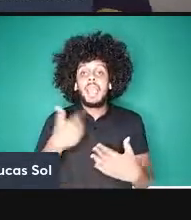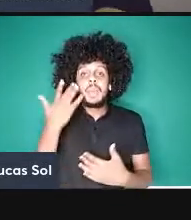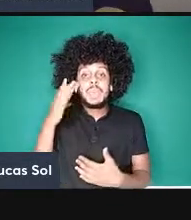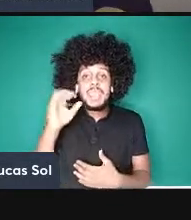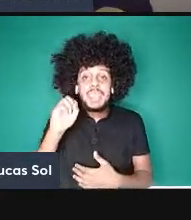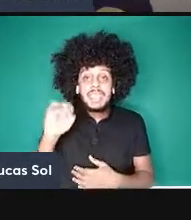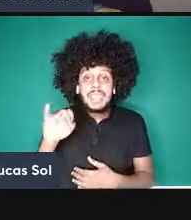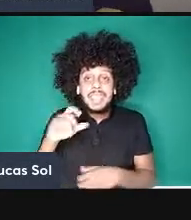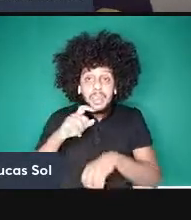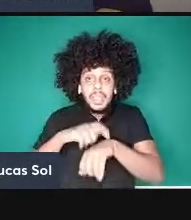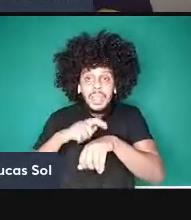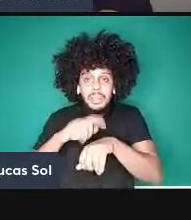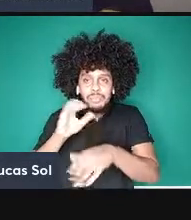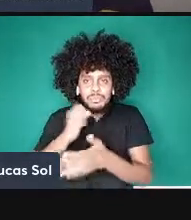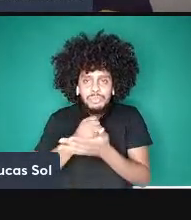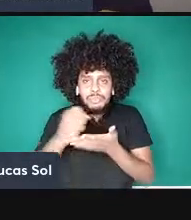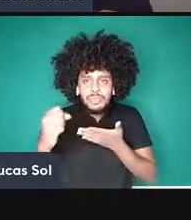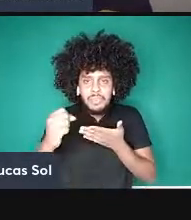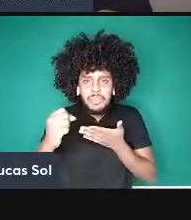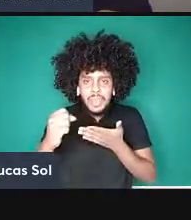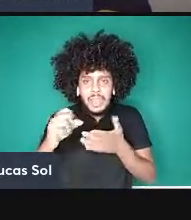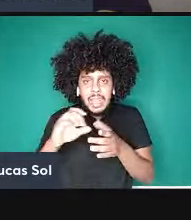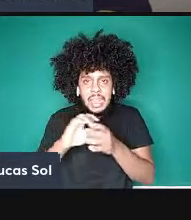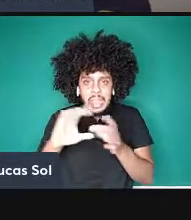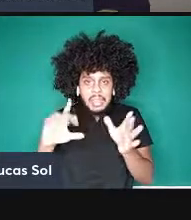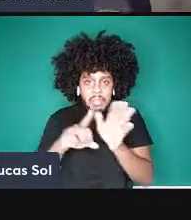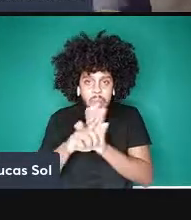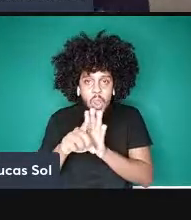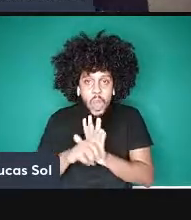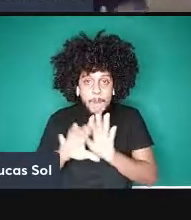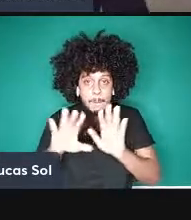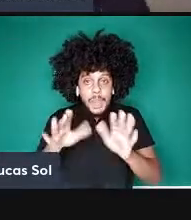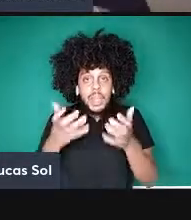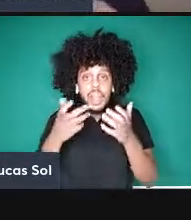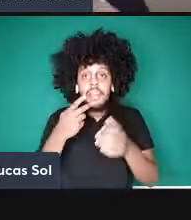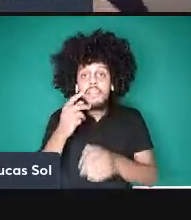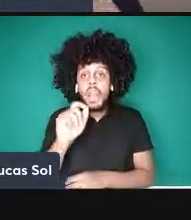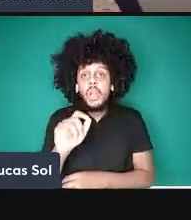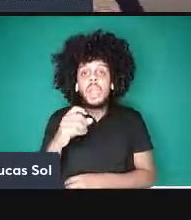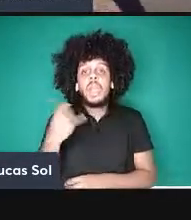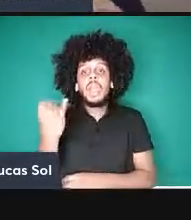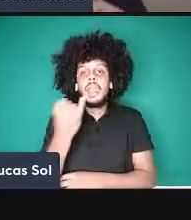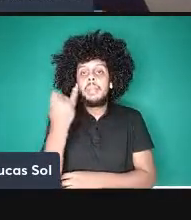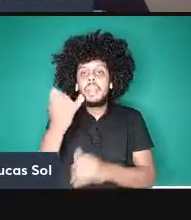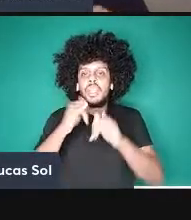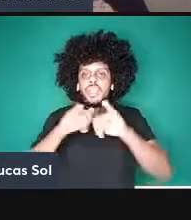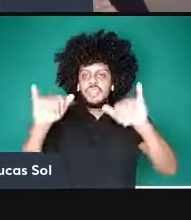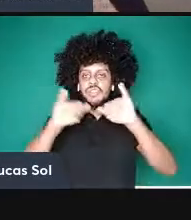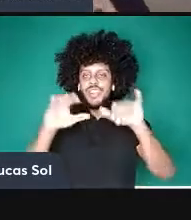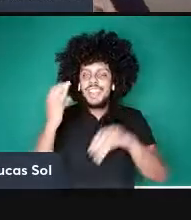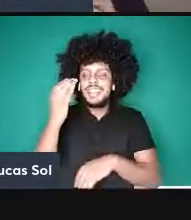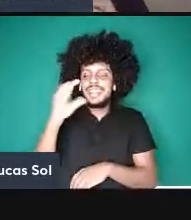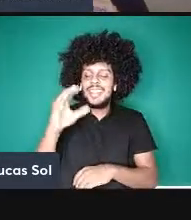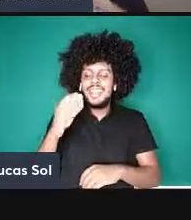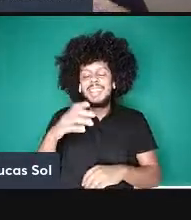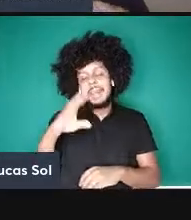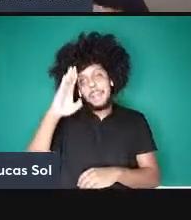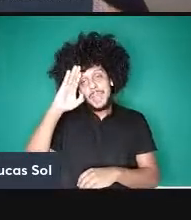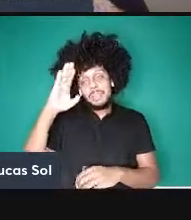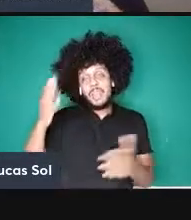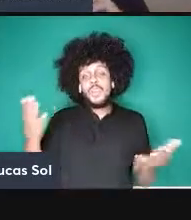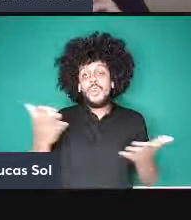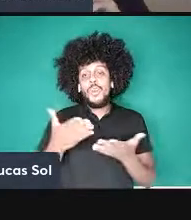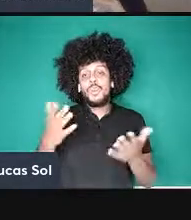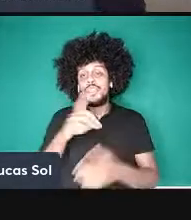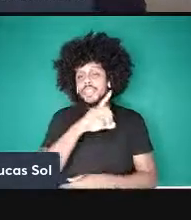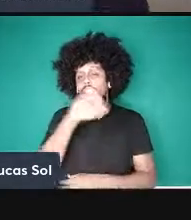só para dizer que é muito importante divulgar ciência ainda mais num dia especial como hoje que o prêmio Nobel foi